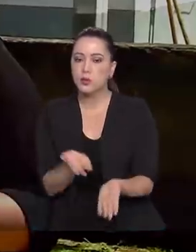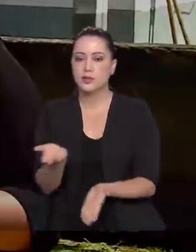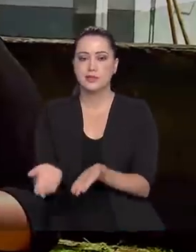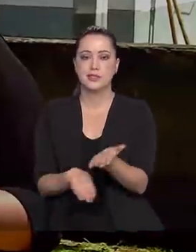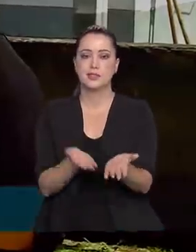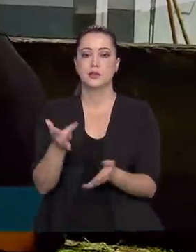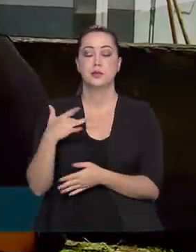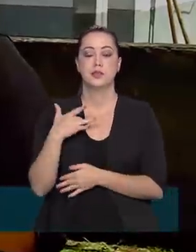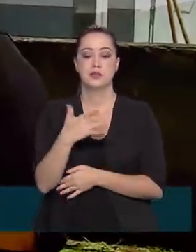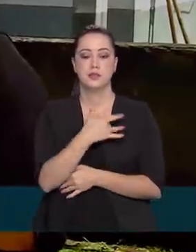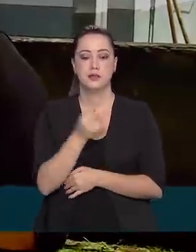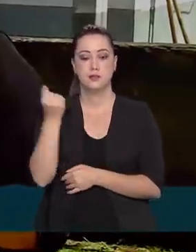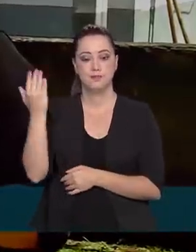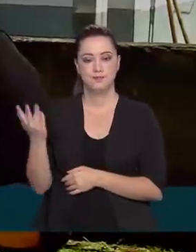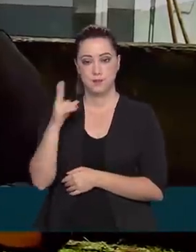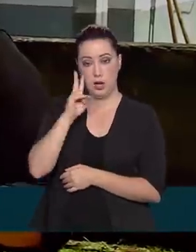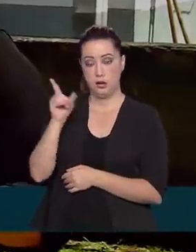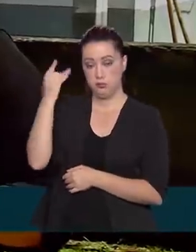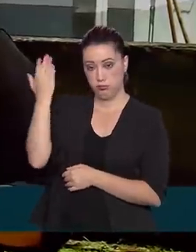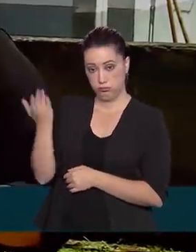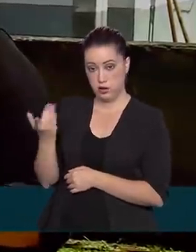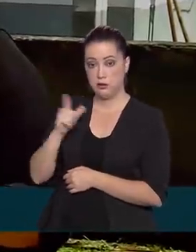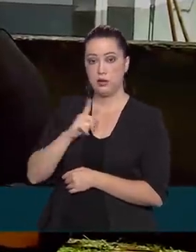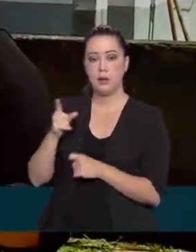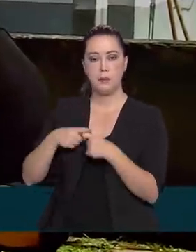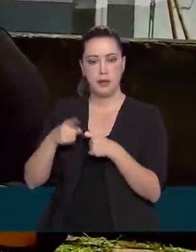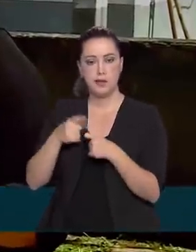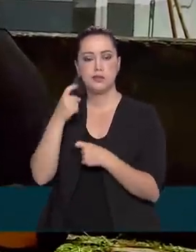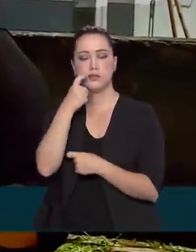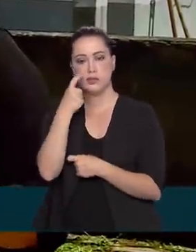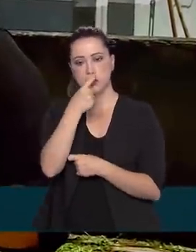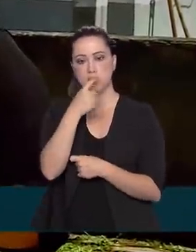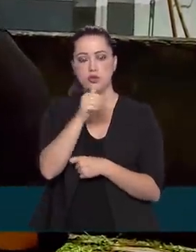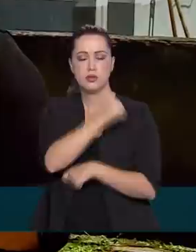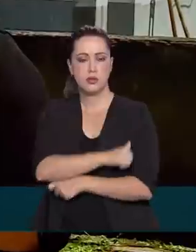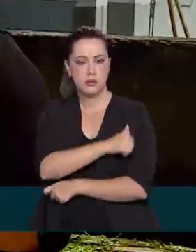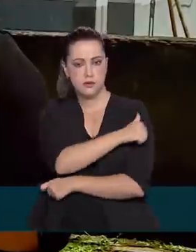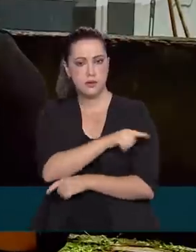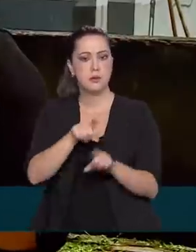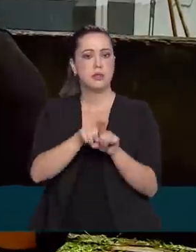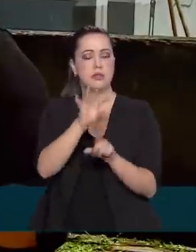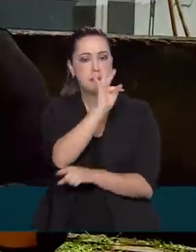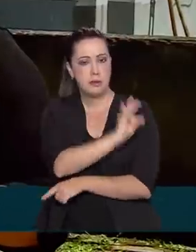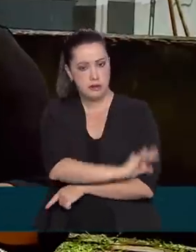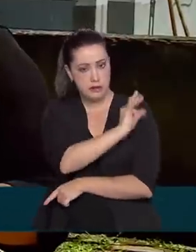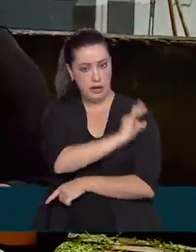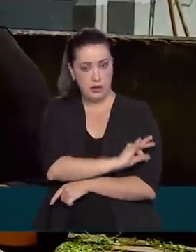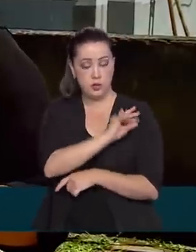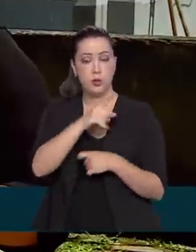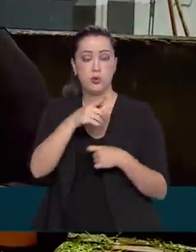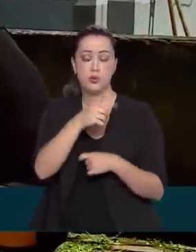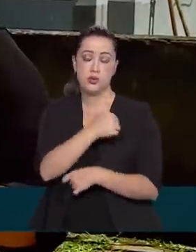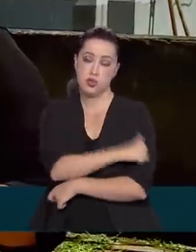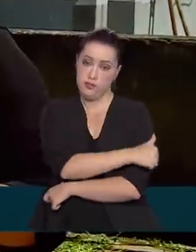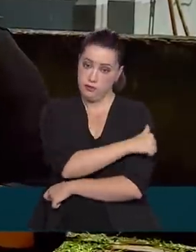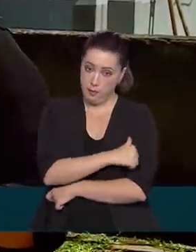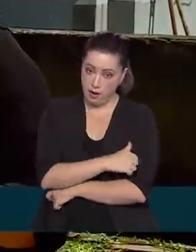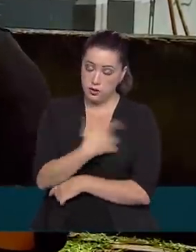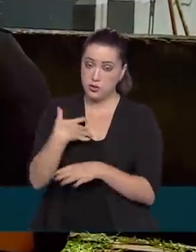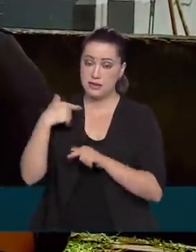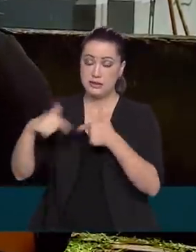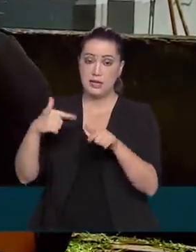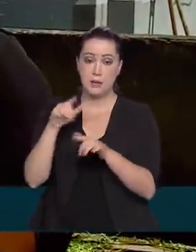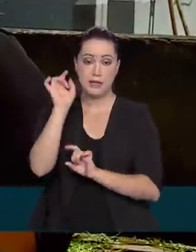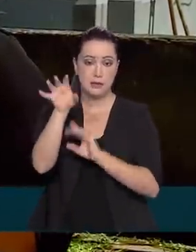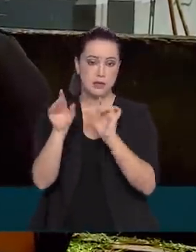saúde indígena. Aqui existem médicos, dentistas, enfermeiros e também técnicos de enfermagem que trabalham exclusivamente